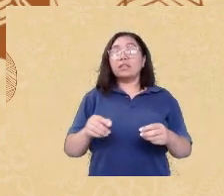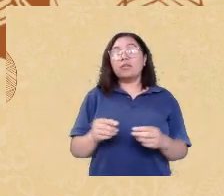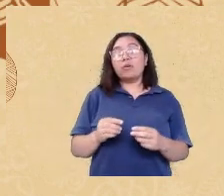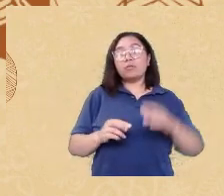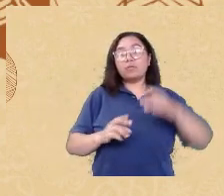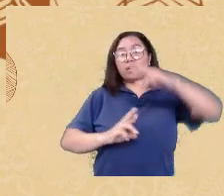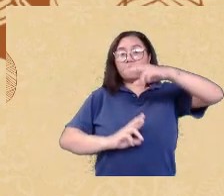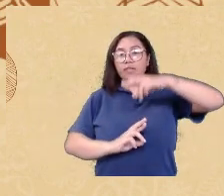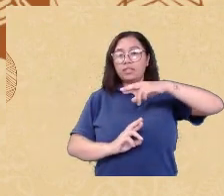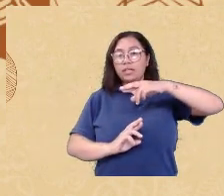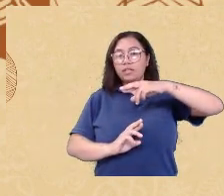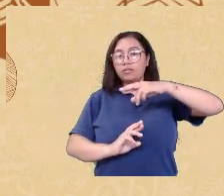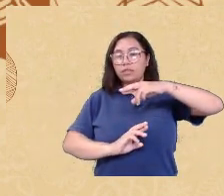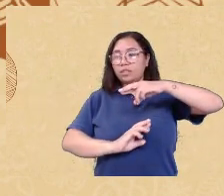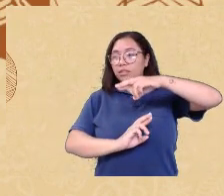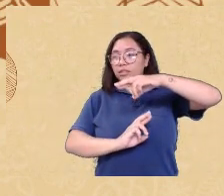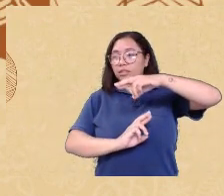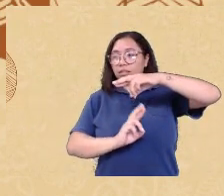eugenia